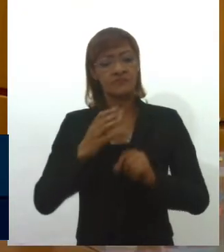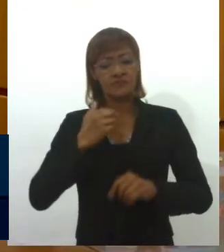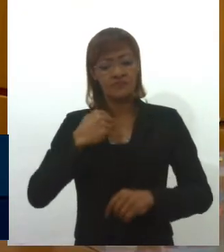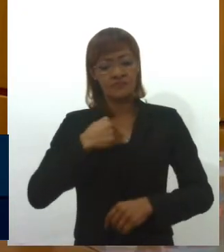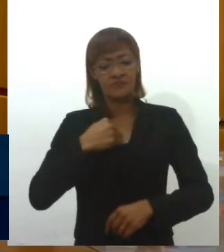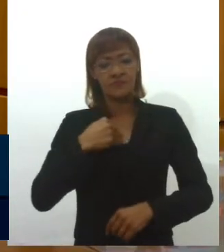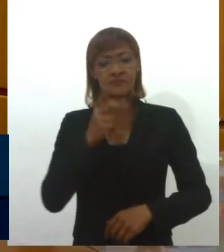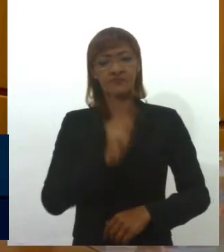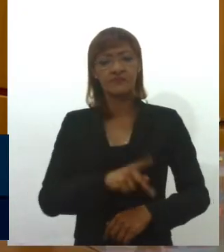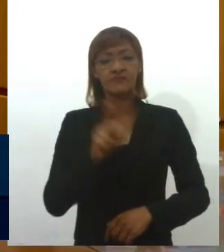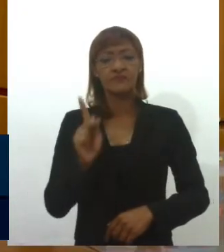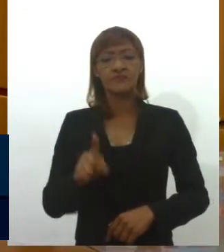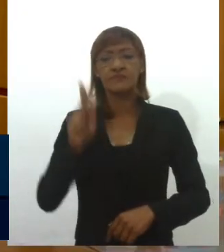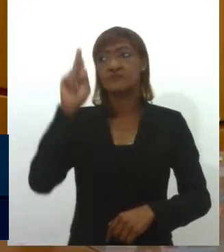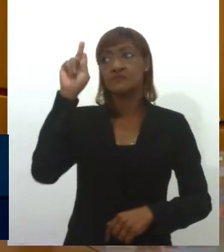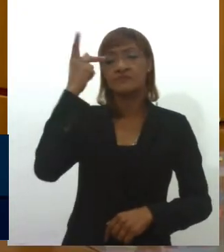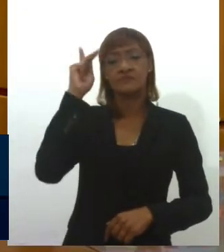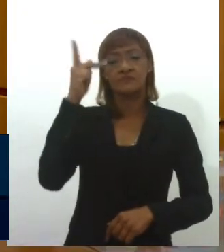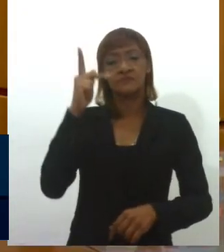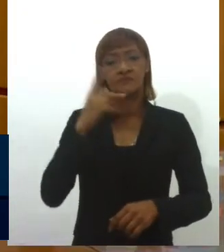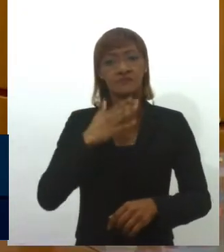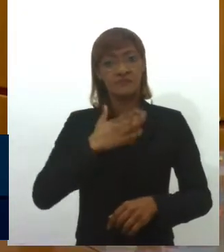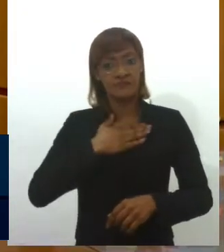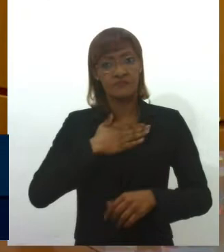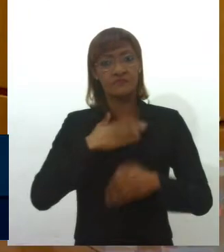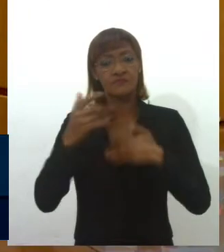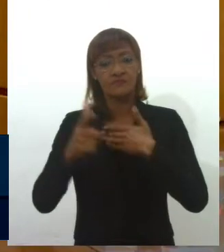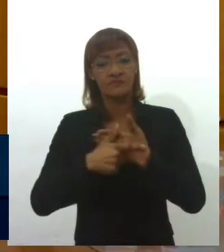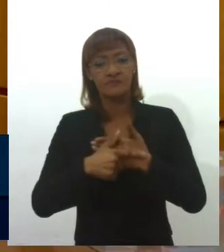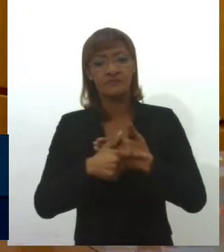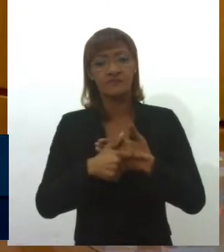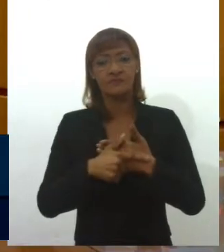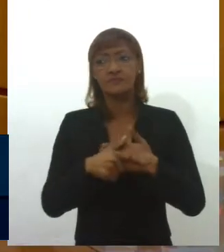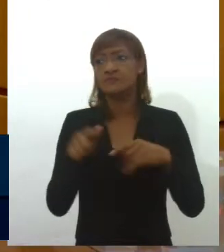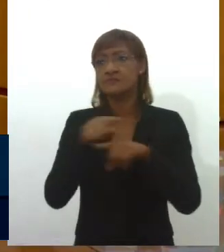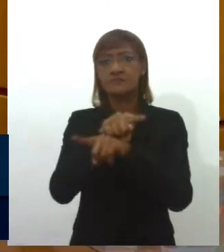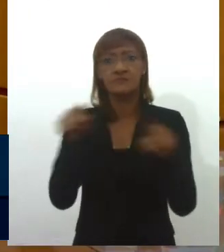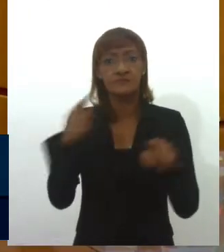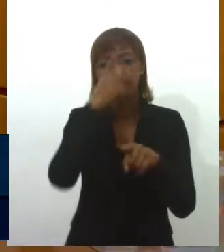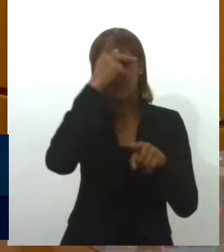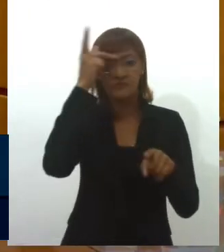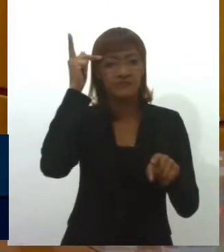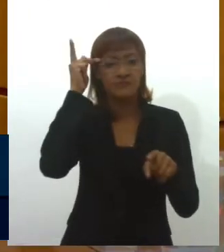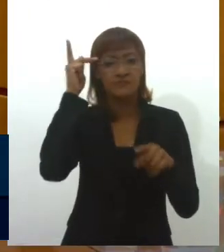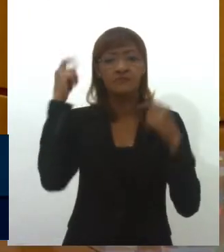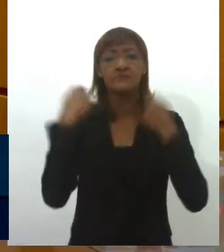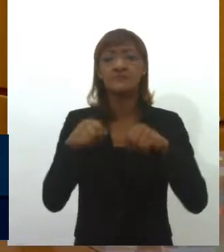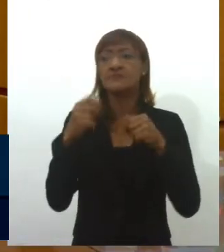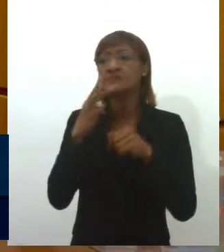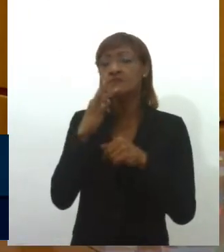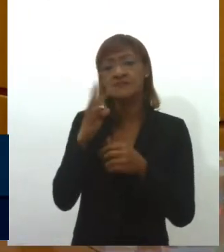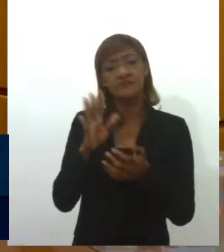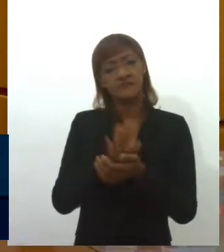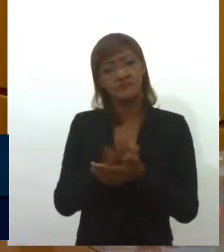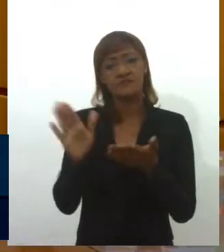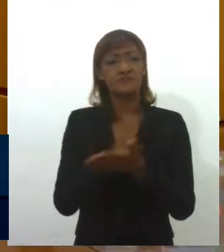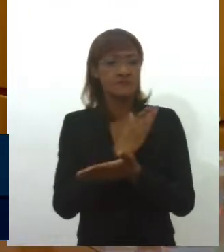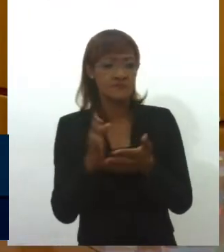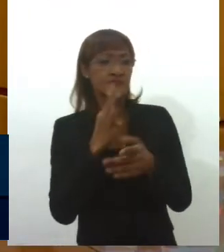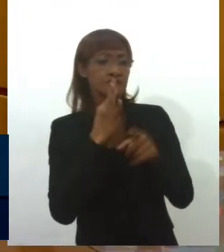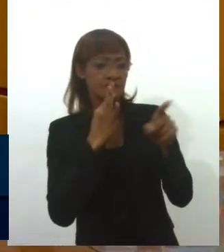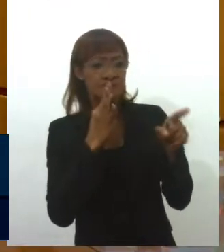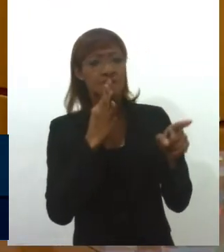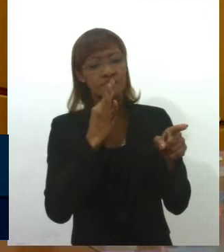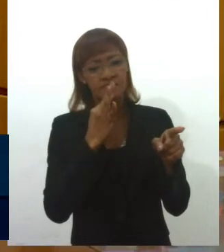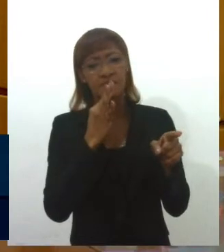de história. as pessoas precisam conhecer melhor, alguns eu sei que conhecem e